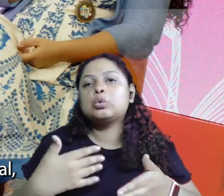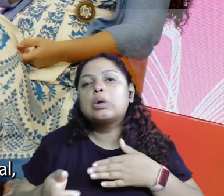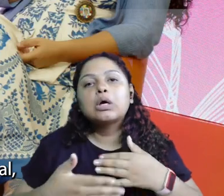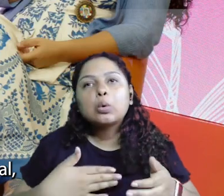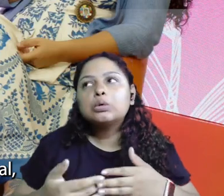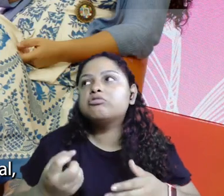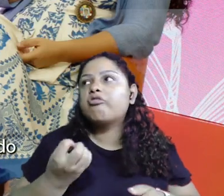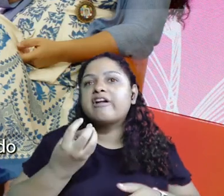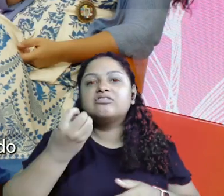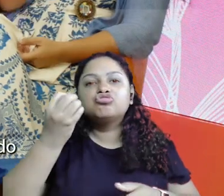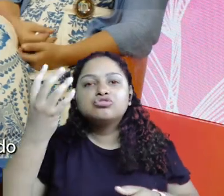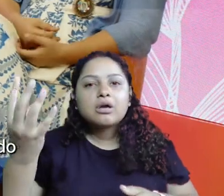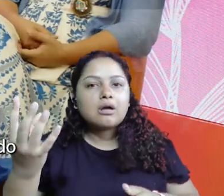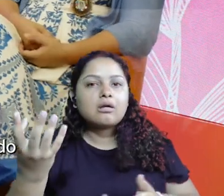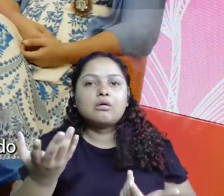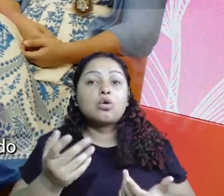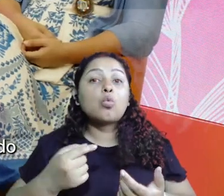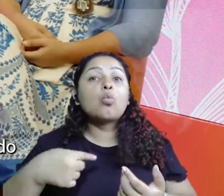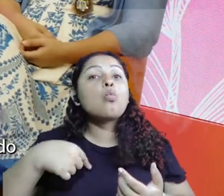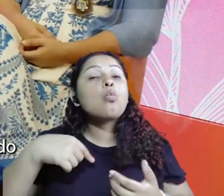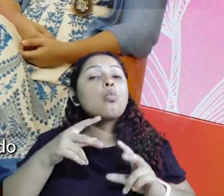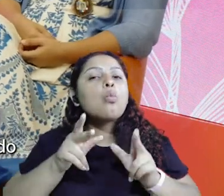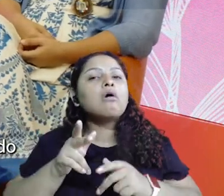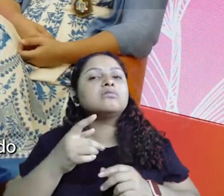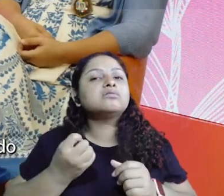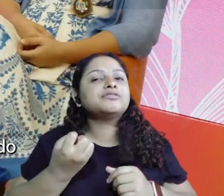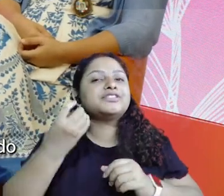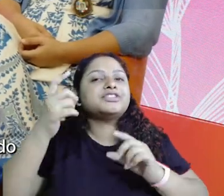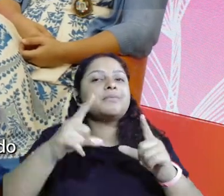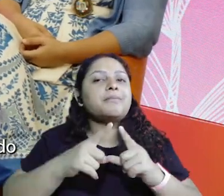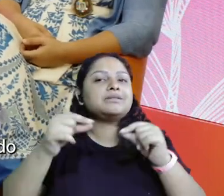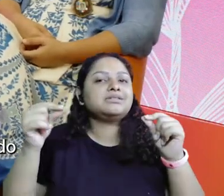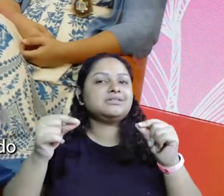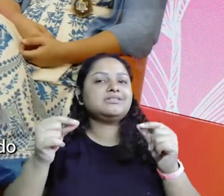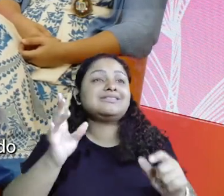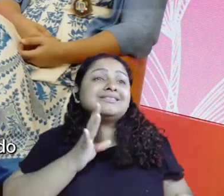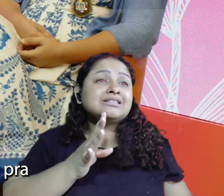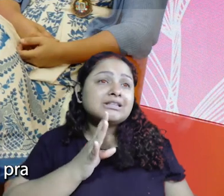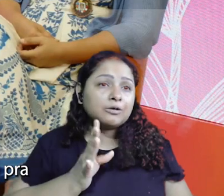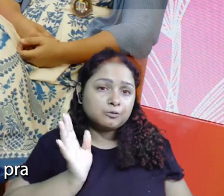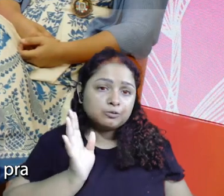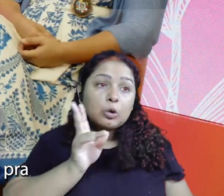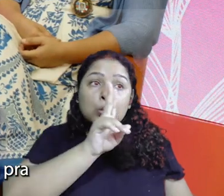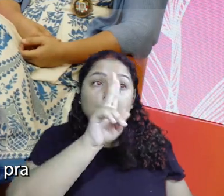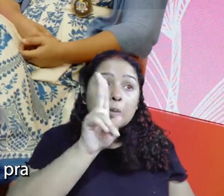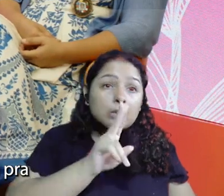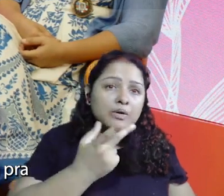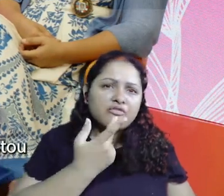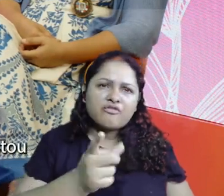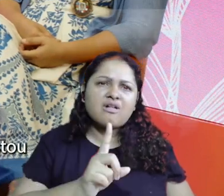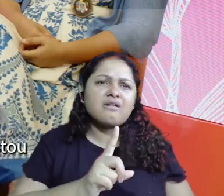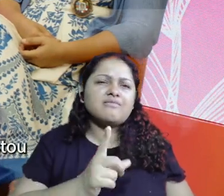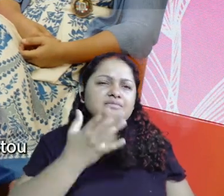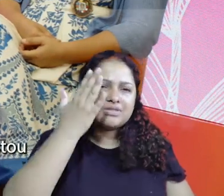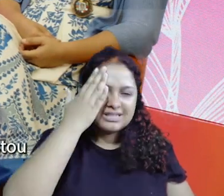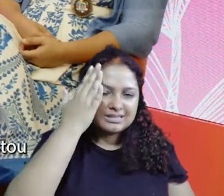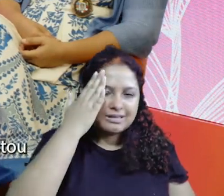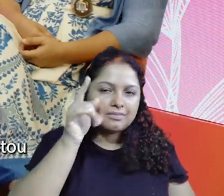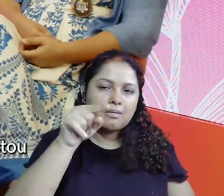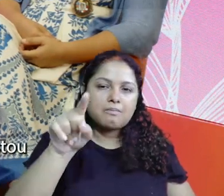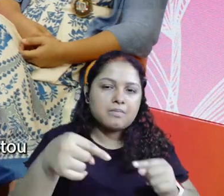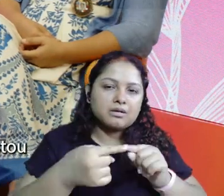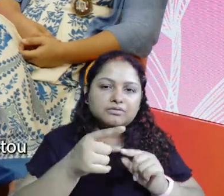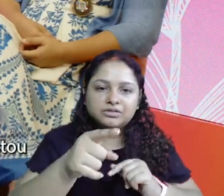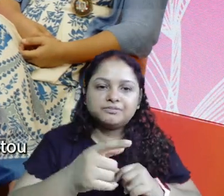de algo pontual, que eu tive que viajar, que nem quando eu fui pra Brasília, foi muito legal. Eu falo, gente, eu não quero citar o nome de ninguém pra não esquecer, mas você